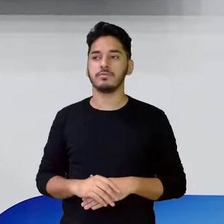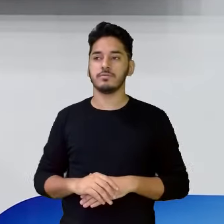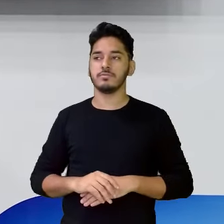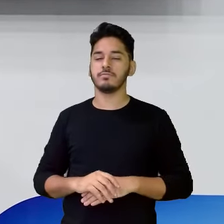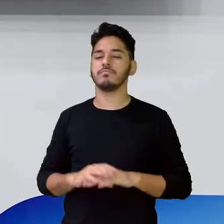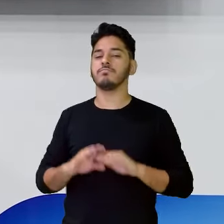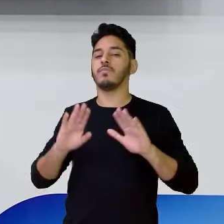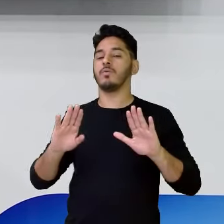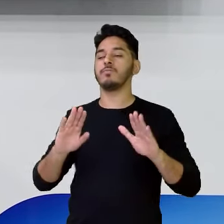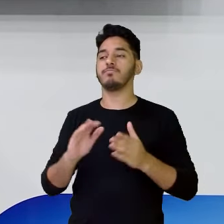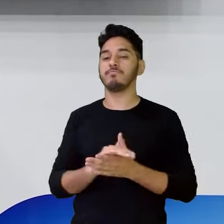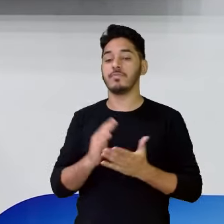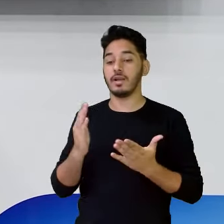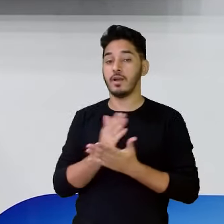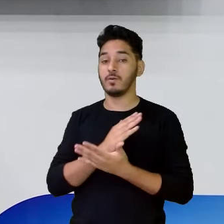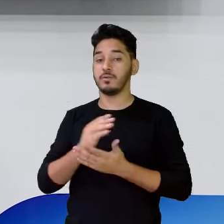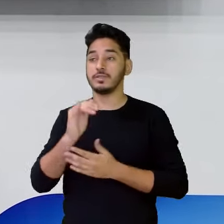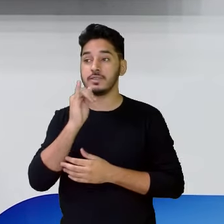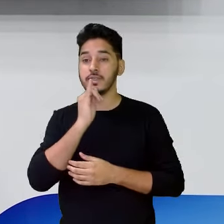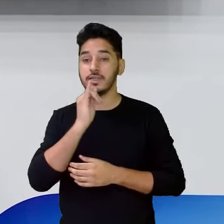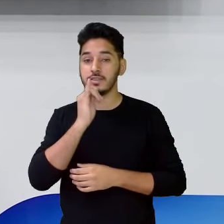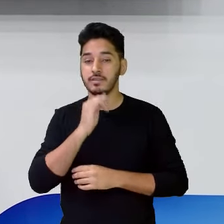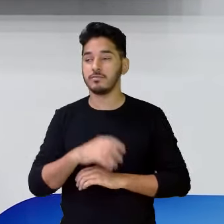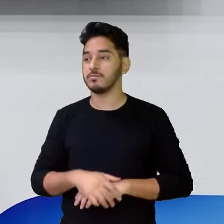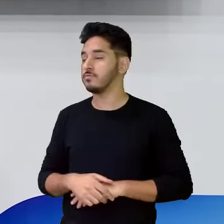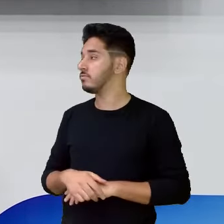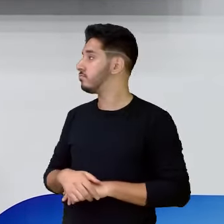alguns exemplos, tá?